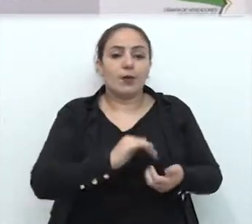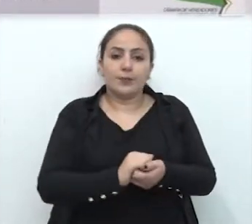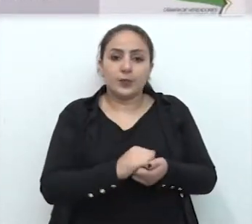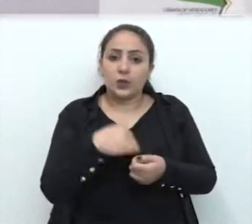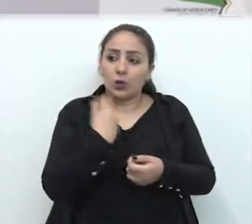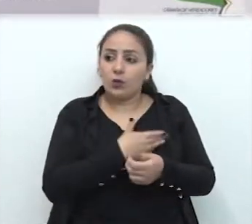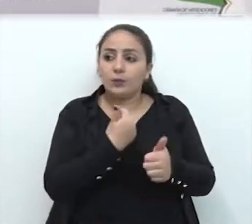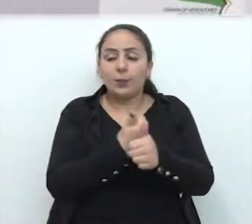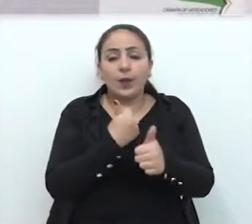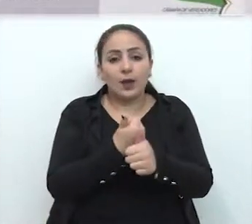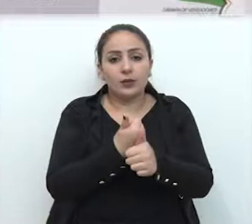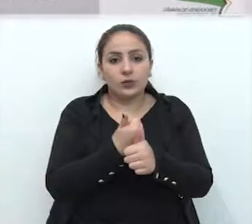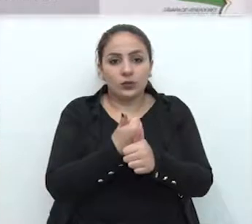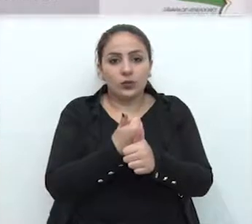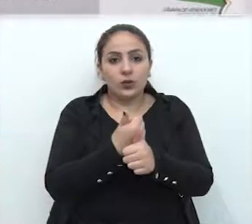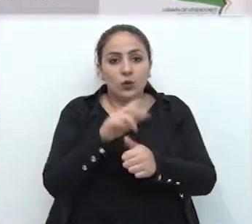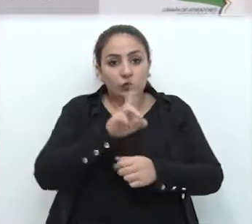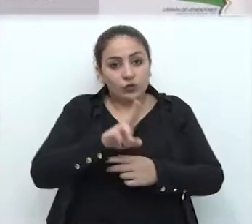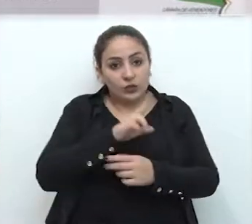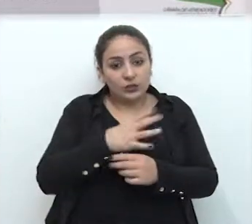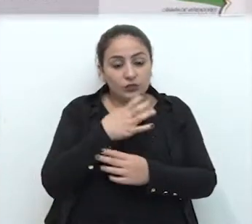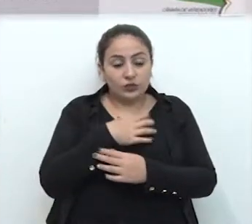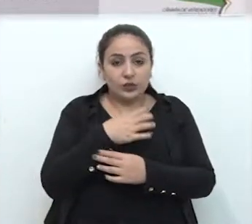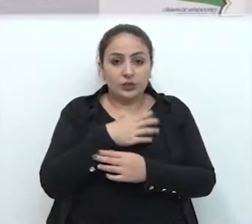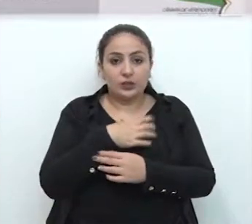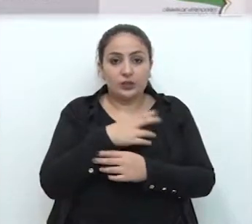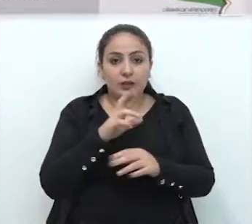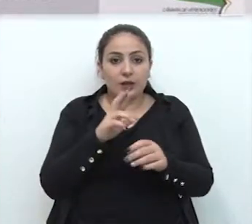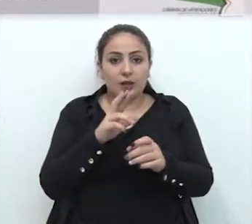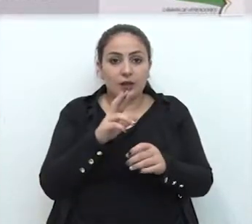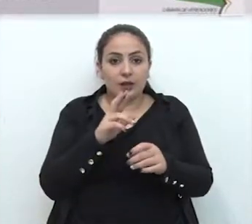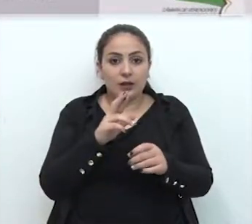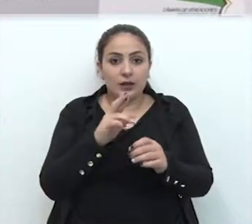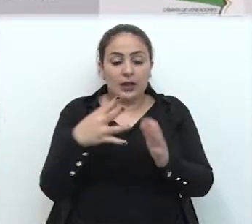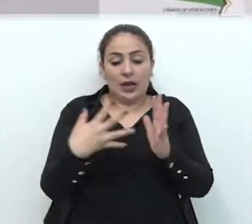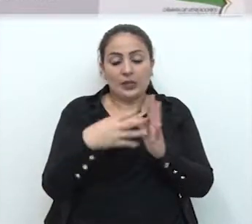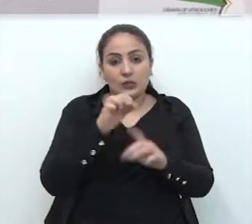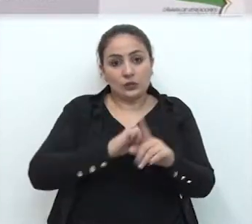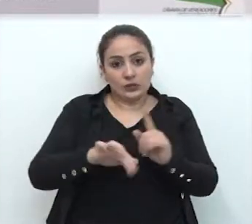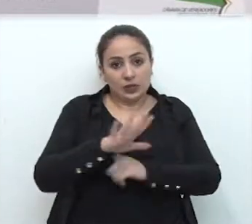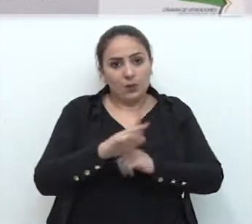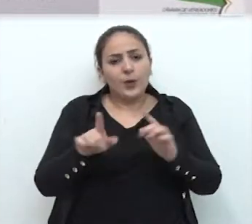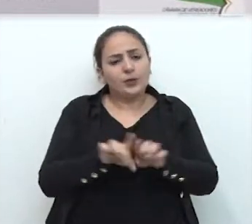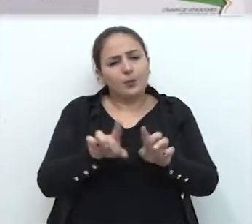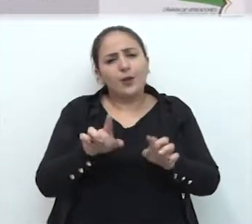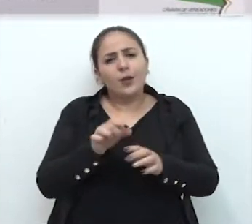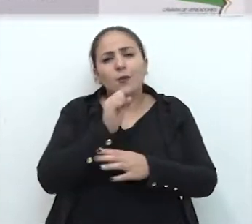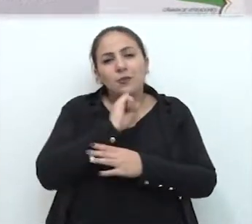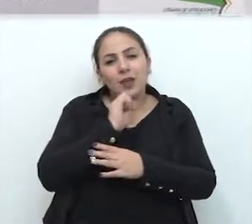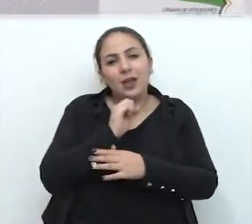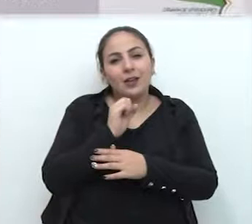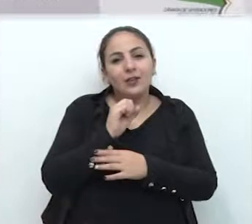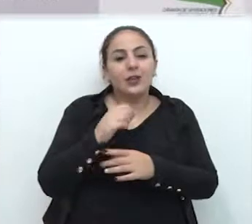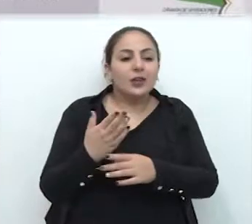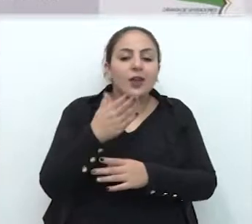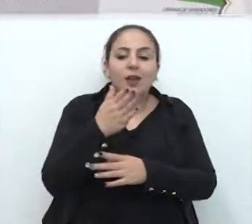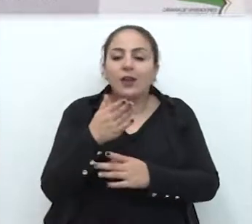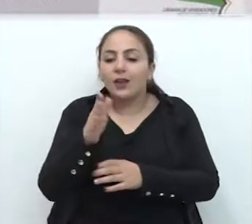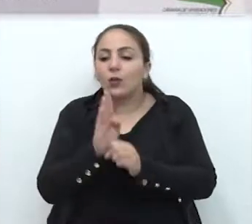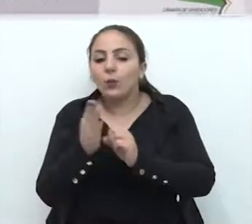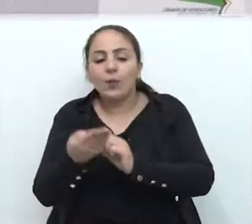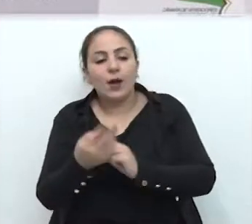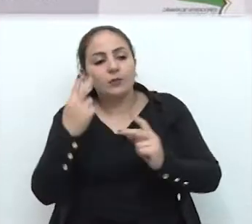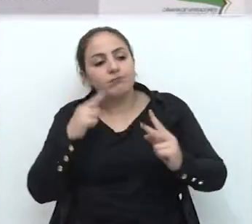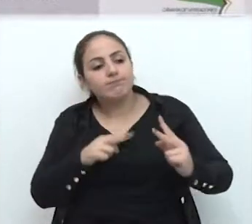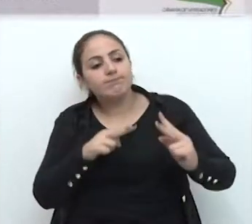utilizando os mecanismos das redes sociais, mas também o velho mecanismo de andar no bairro, de bater de porta em porta,